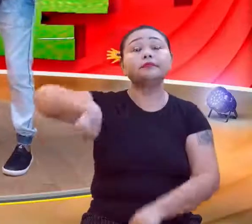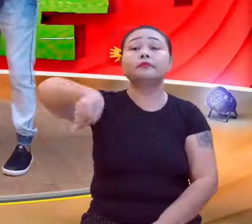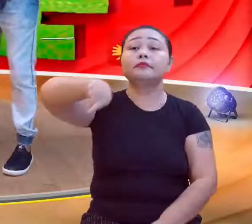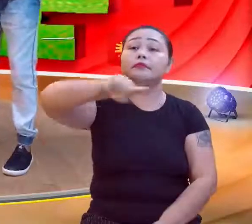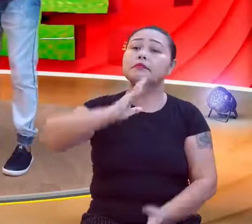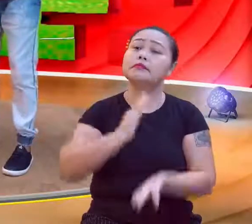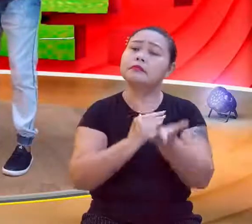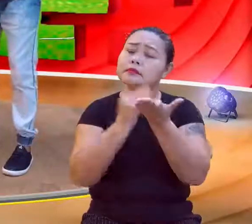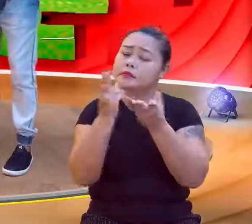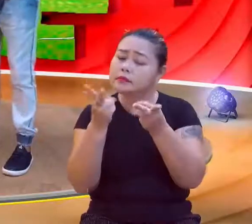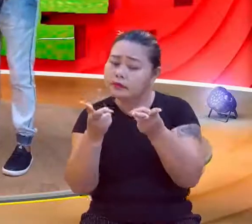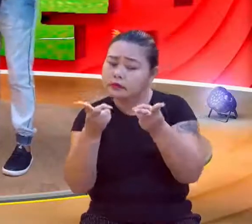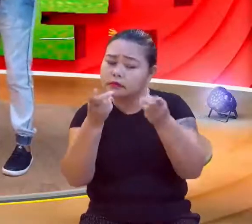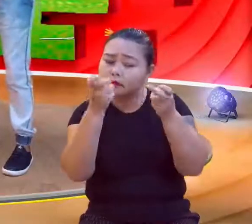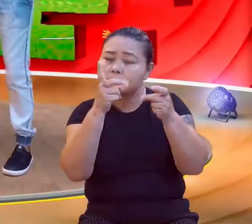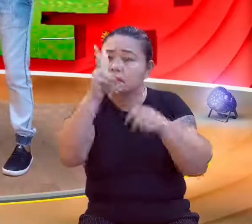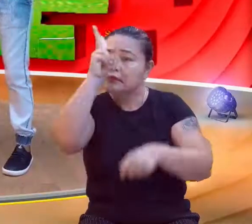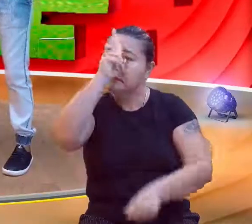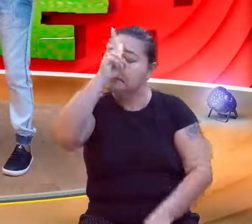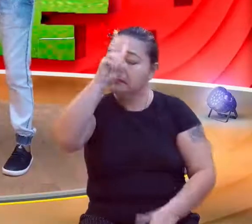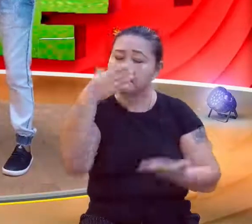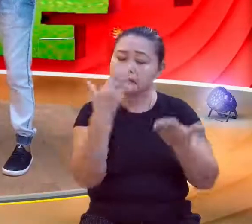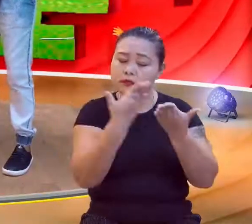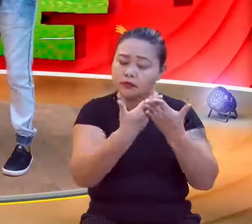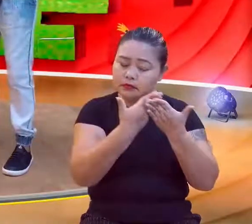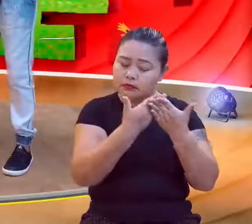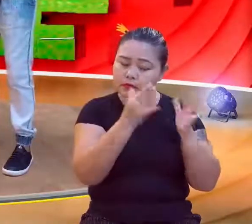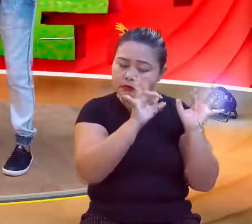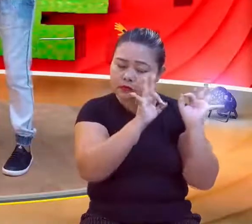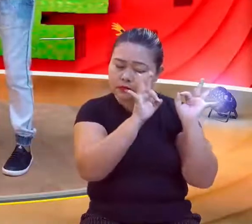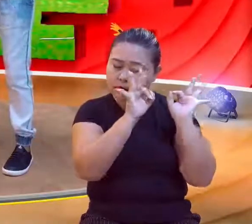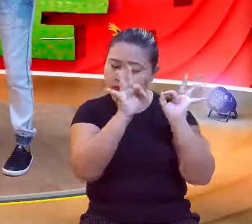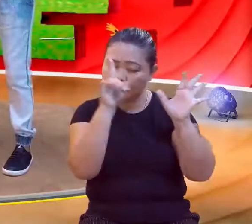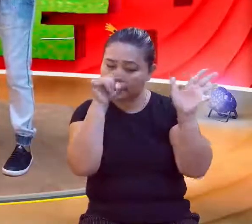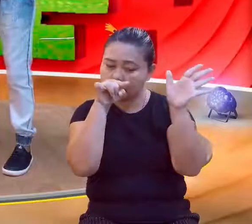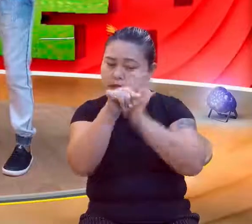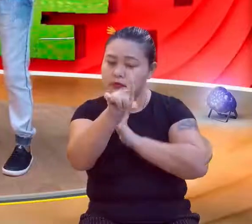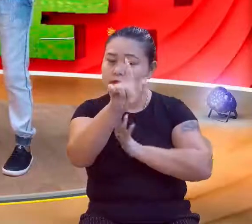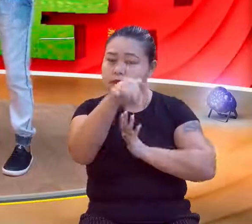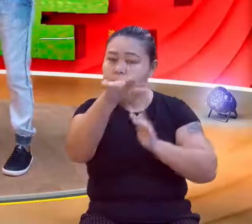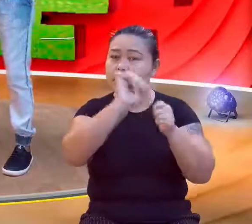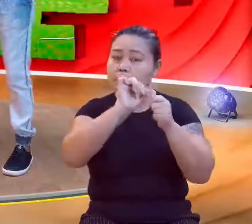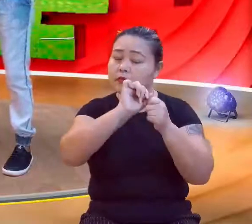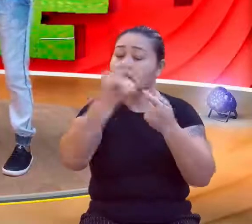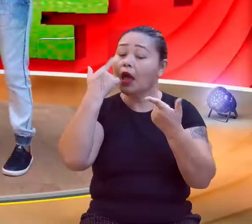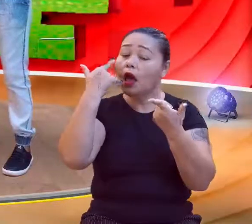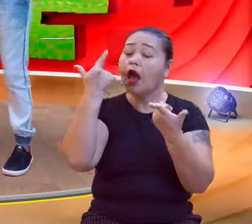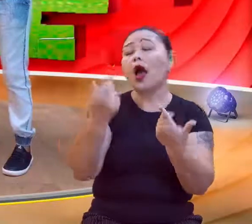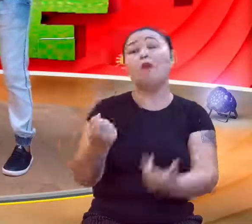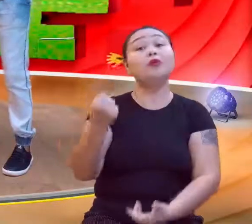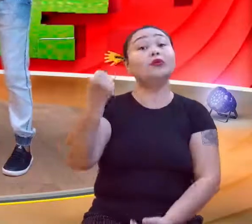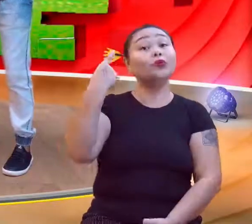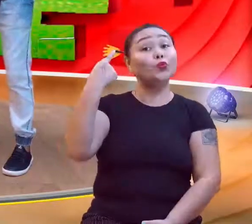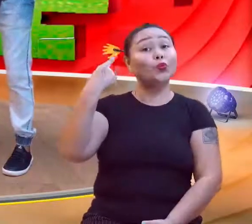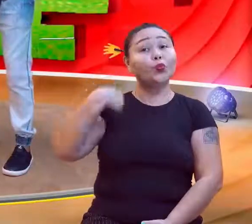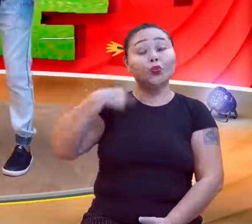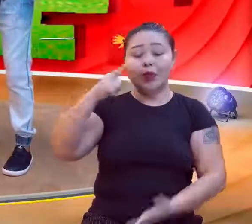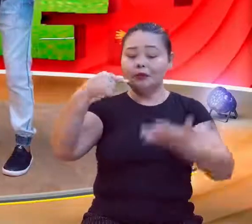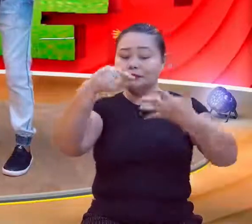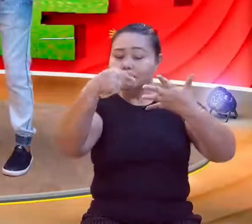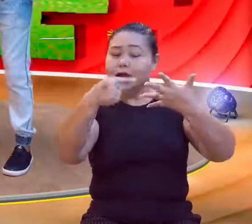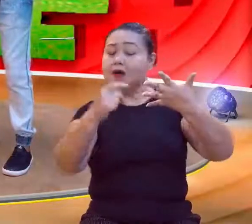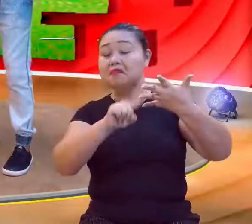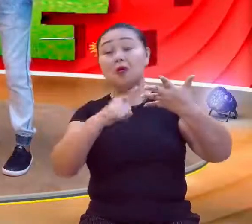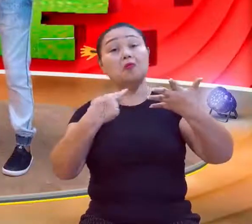a perceber. Lembra que nas aulas, sempre que a gente começa a fazer os cursos, a fala assim, ah, essa daqui é absurda. Essa daqui não pode ser.